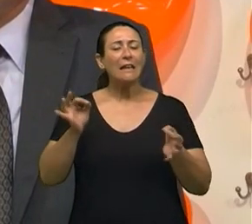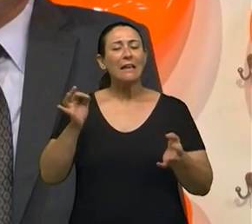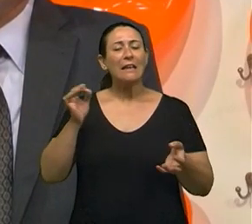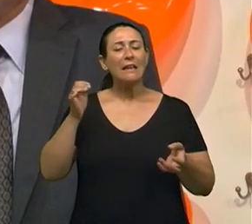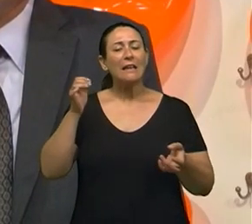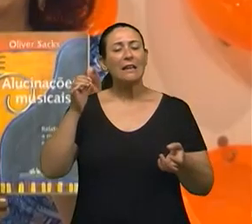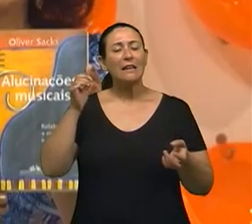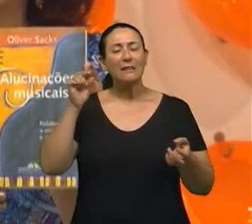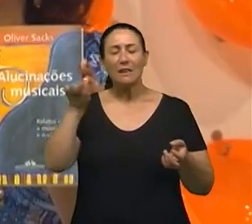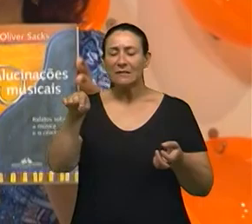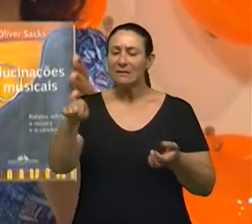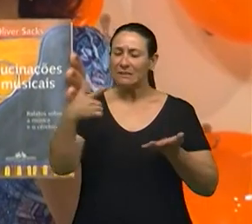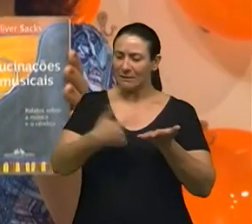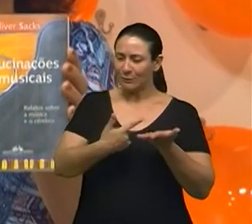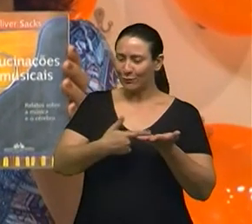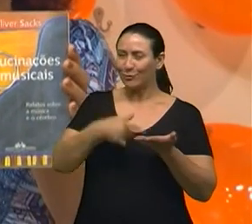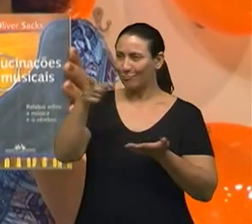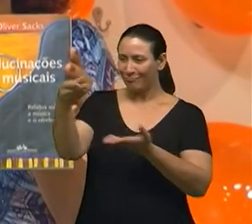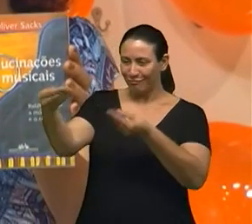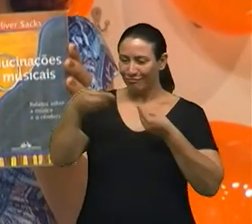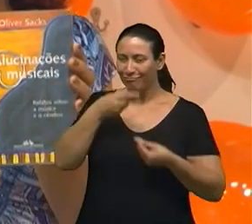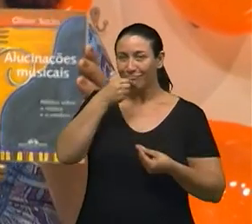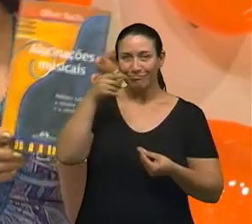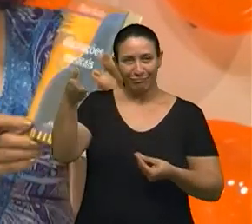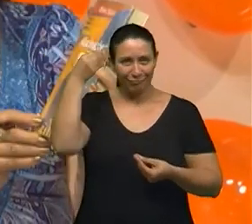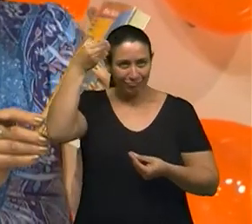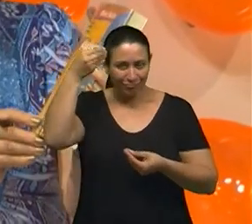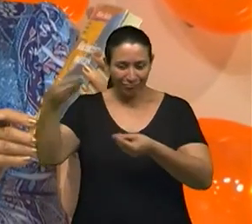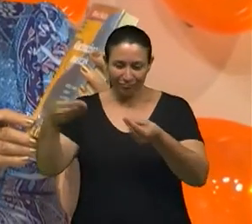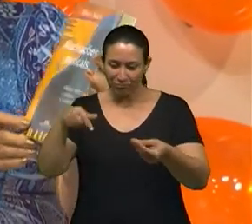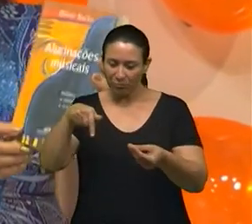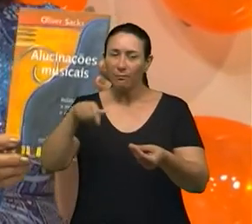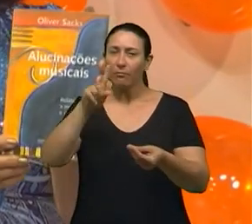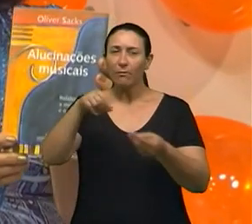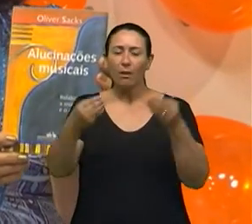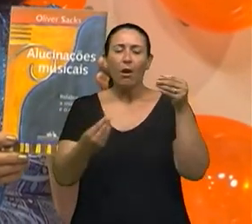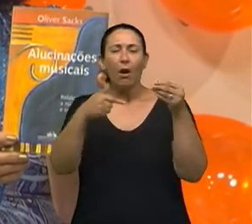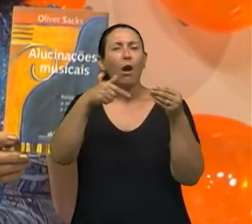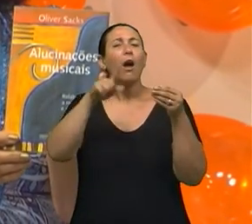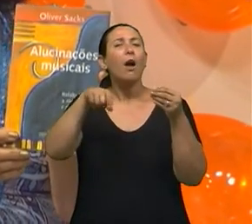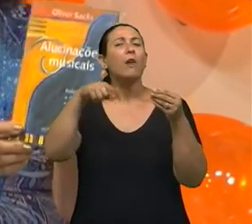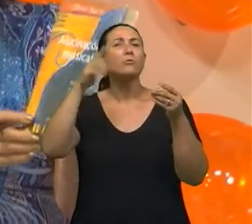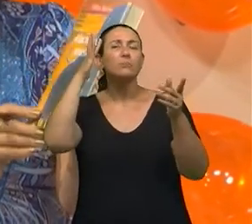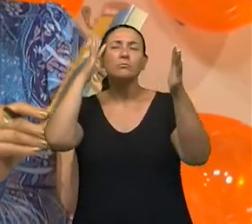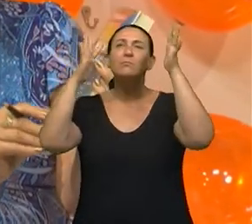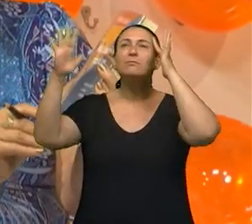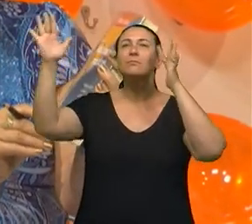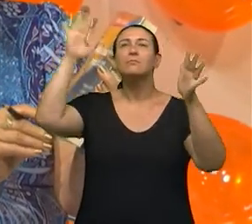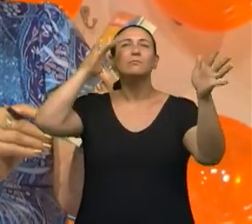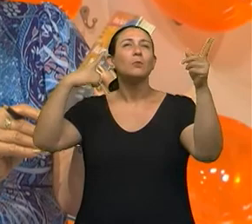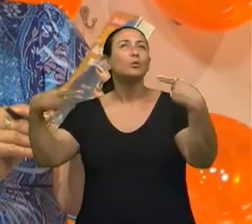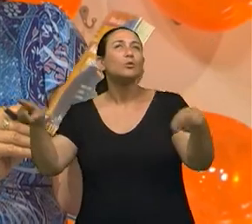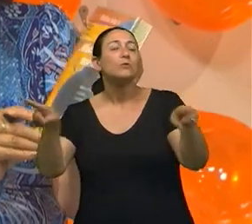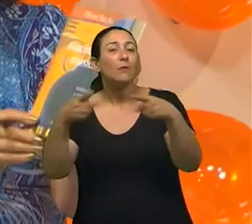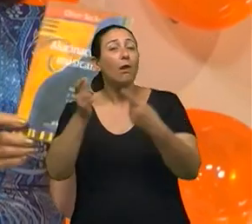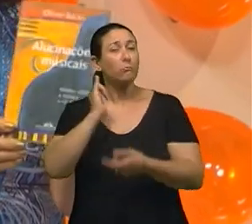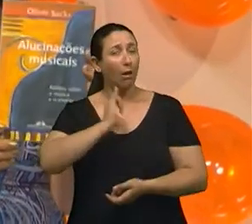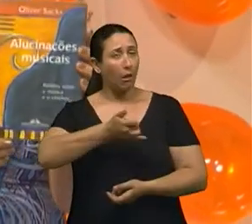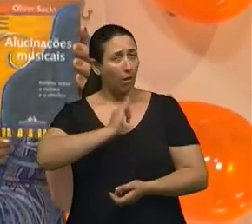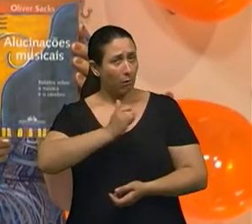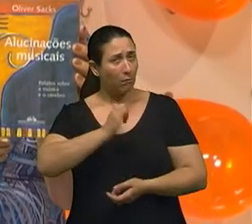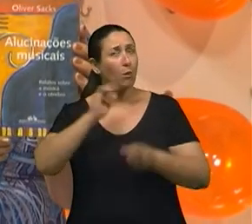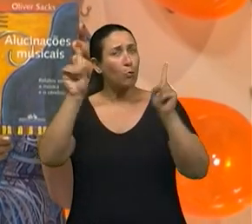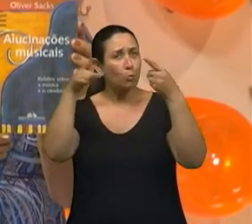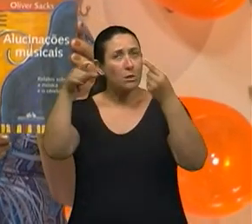que o Irines trouxe aqui para nós, que são Alucinações Musicais, Relatos sobre a